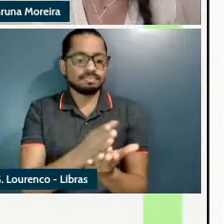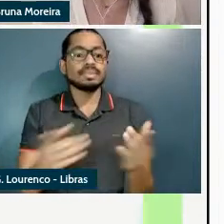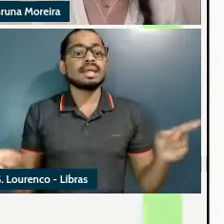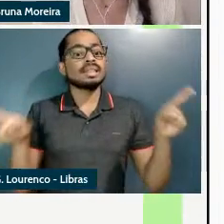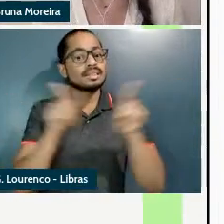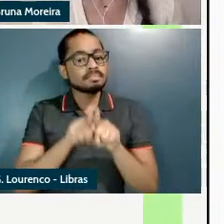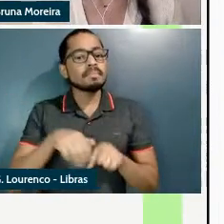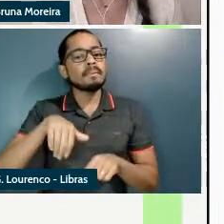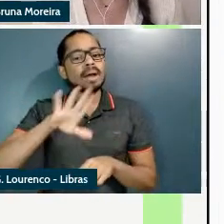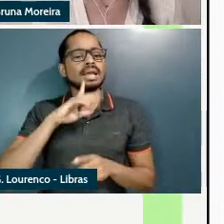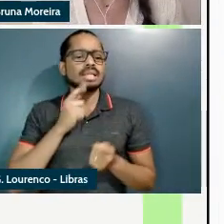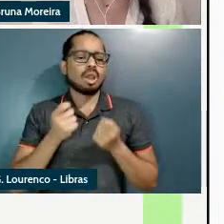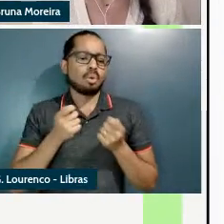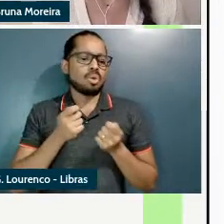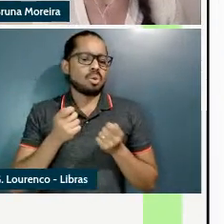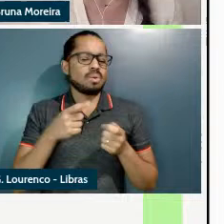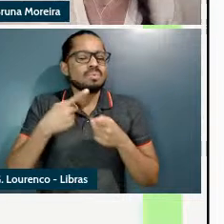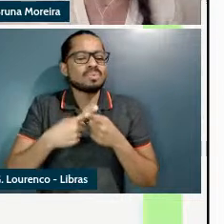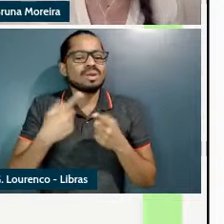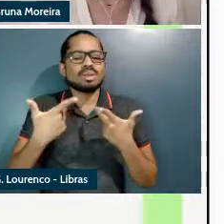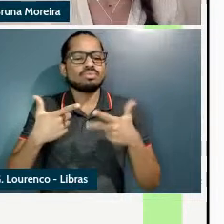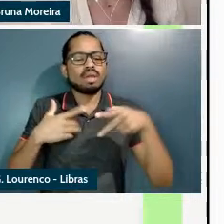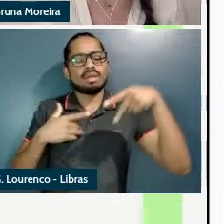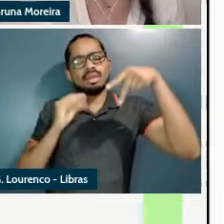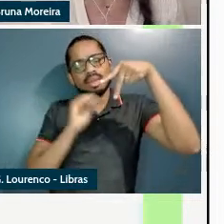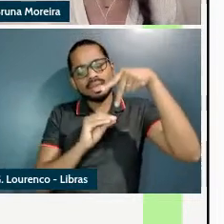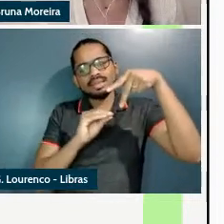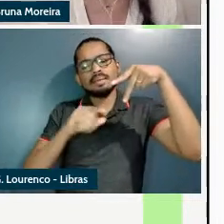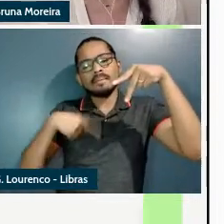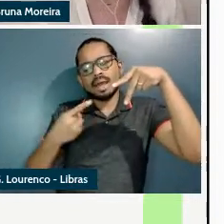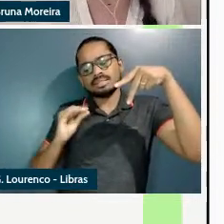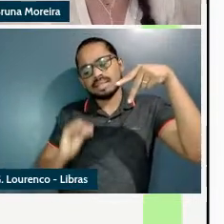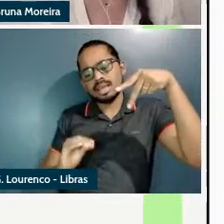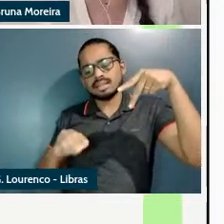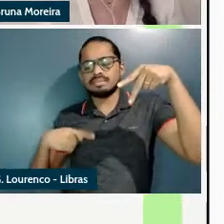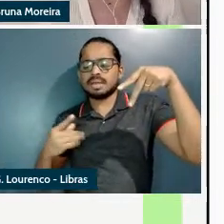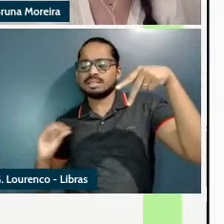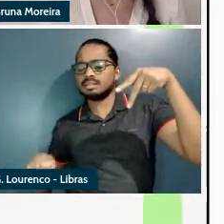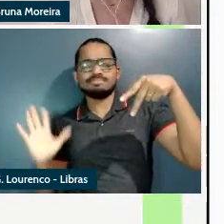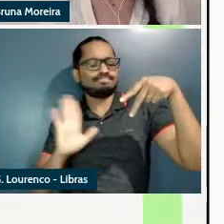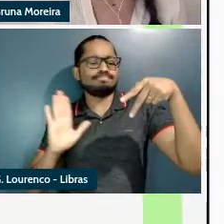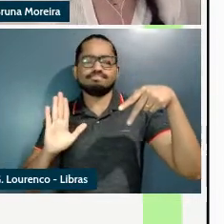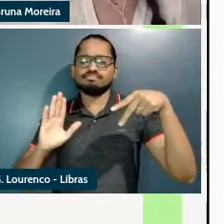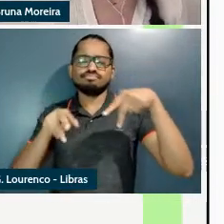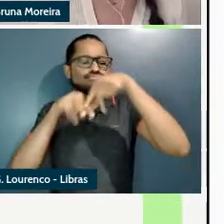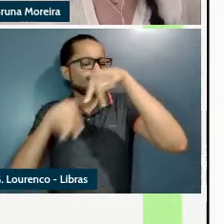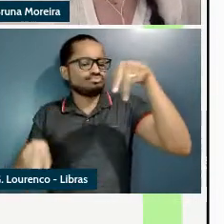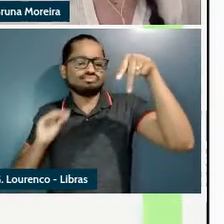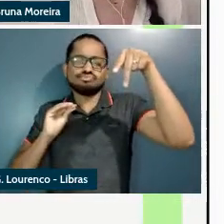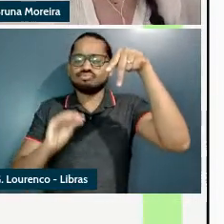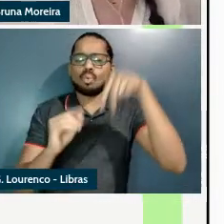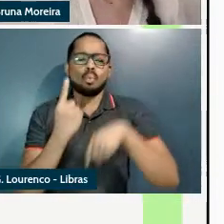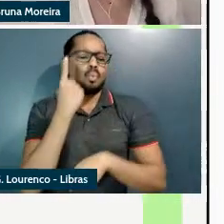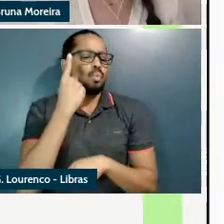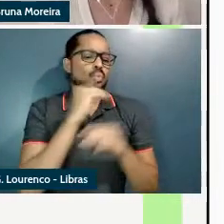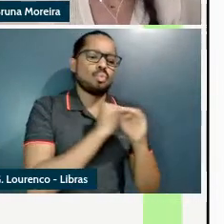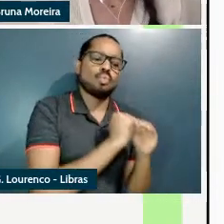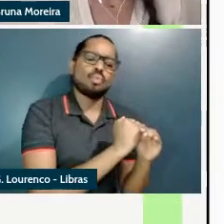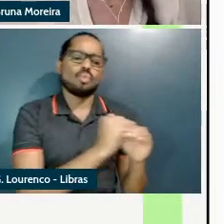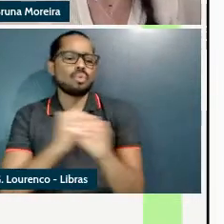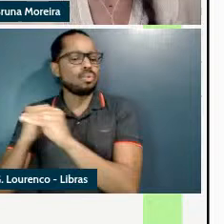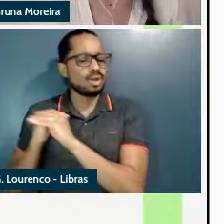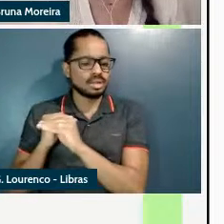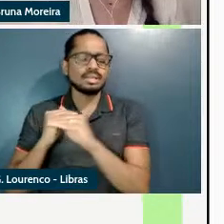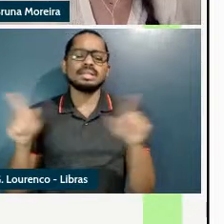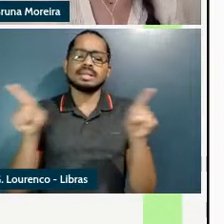porque não postula diferentes alturas de concatenação do sufixo e nem diferentes forças e sabores para o modal então eu tenho sempre